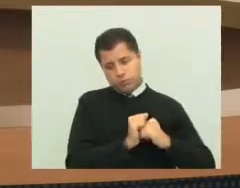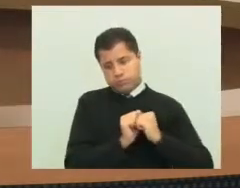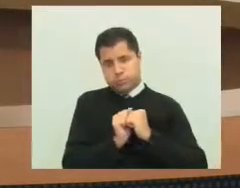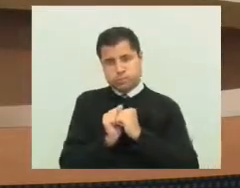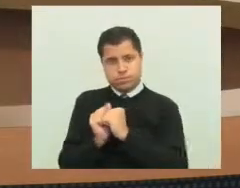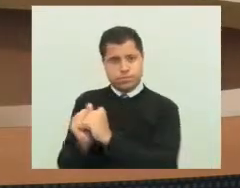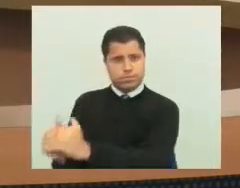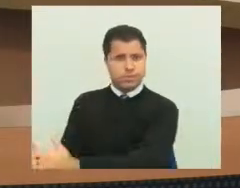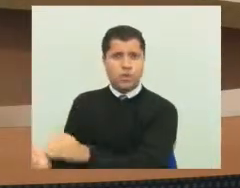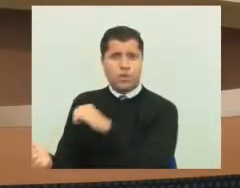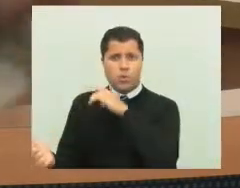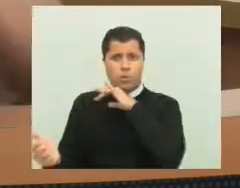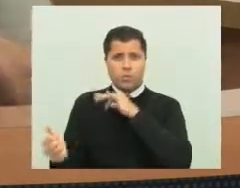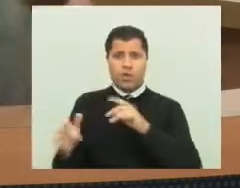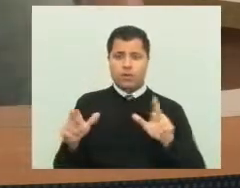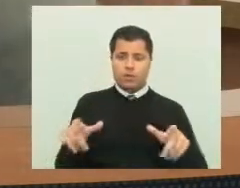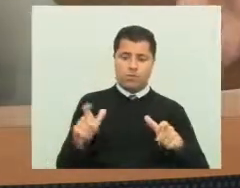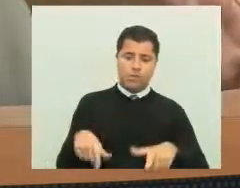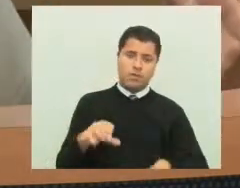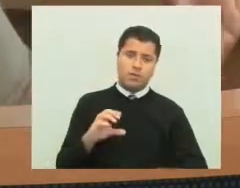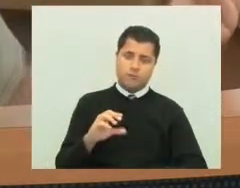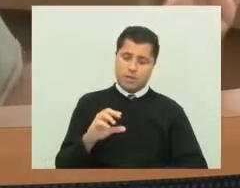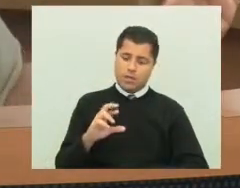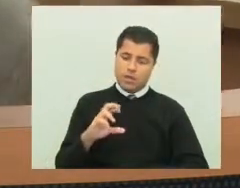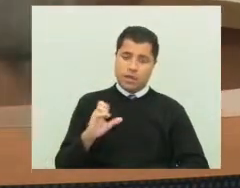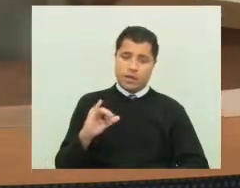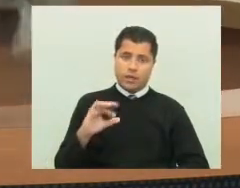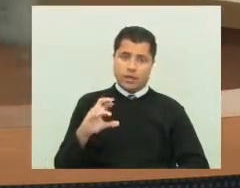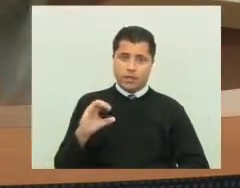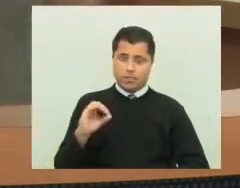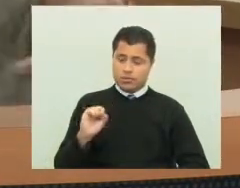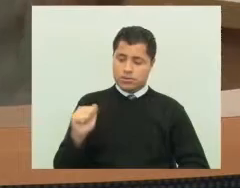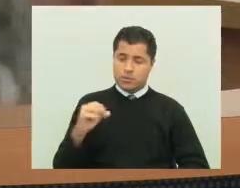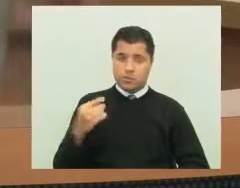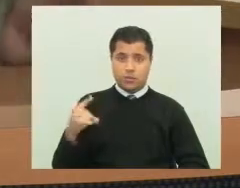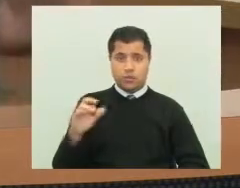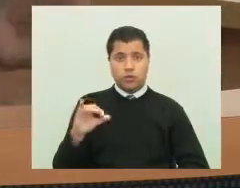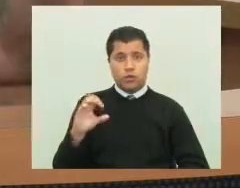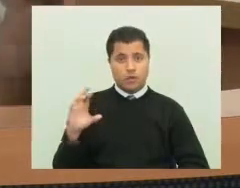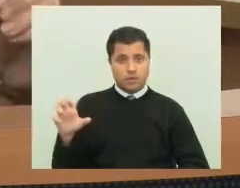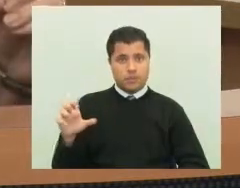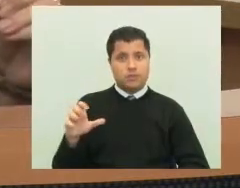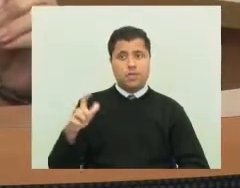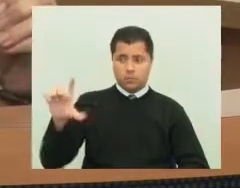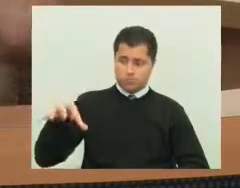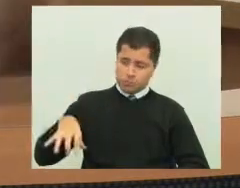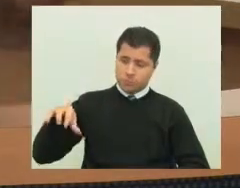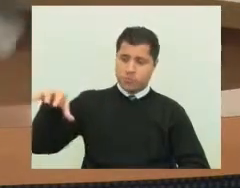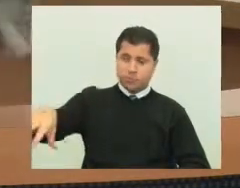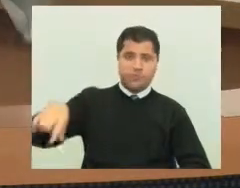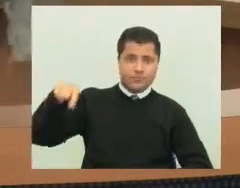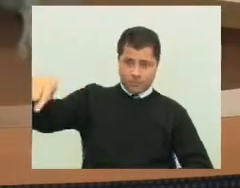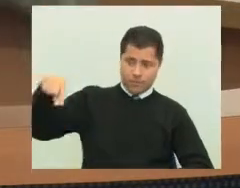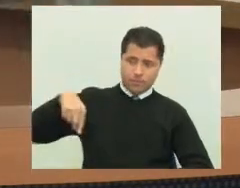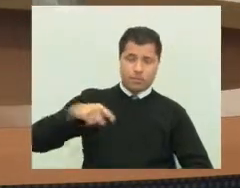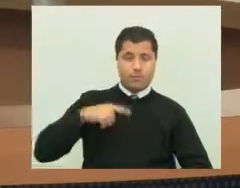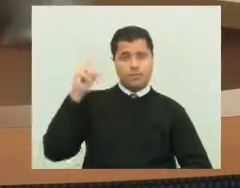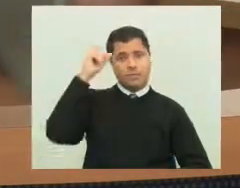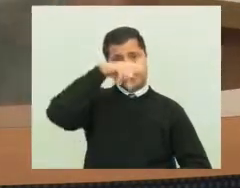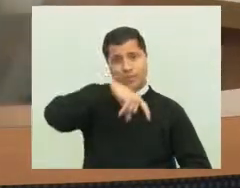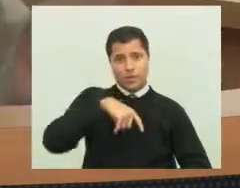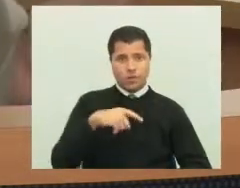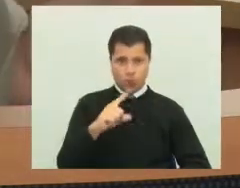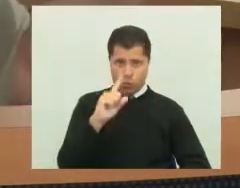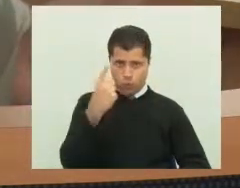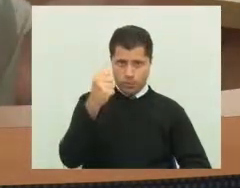caso do Recreio São Jorge, como é o caso do Cabo Sul, que é uma região bastante complicada. Não tem táxi lá uma